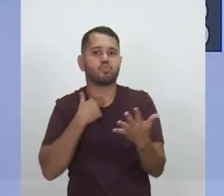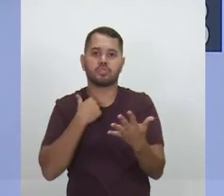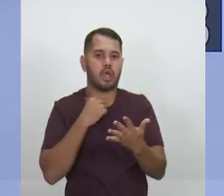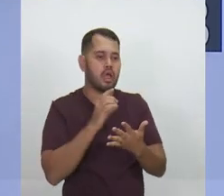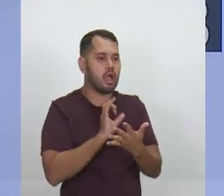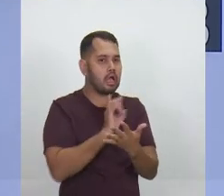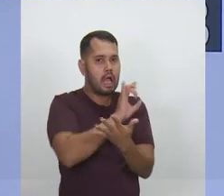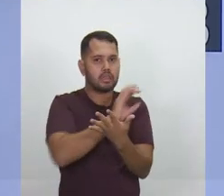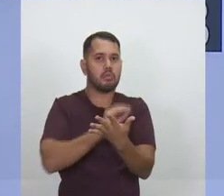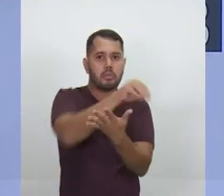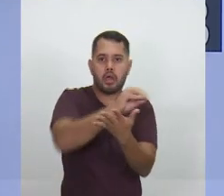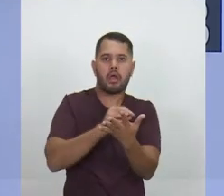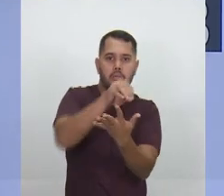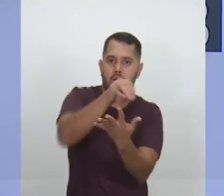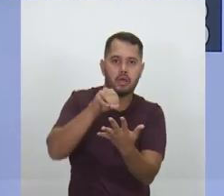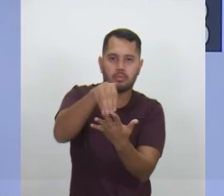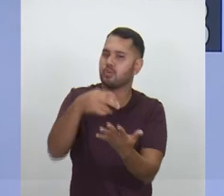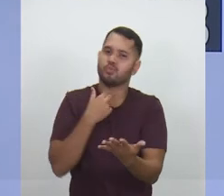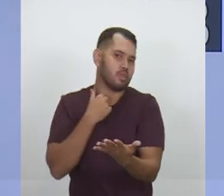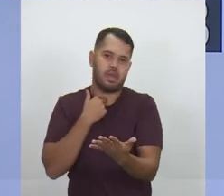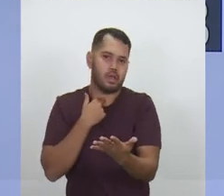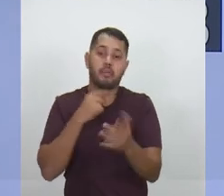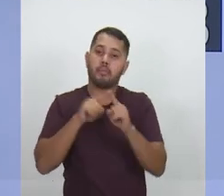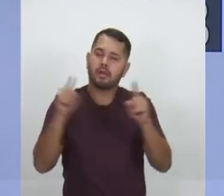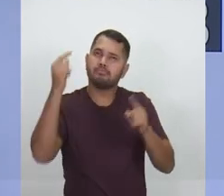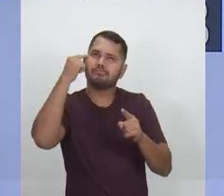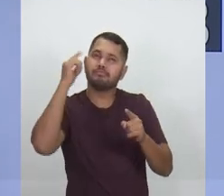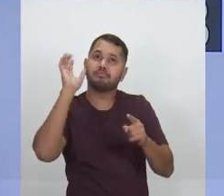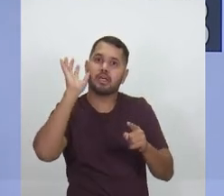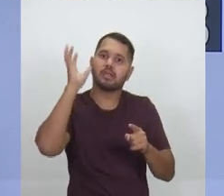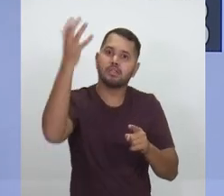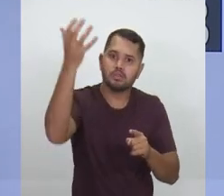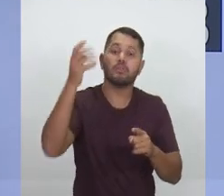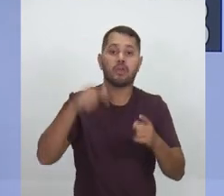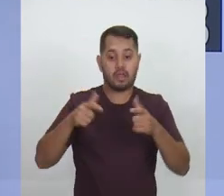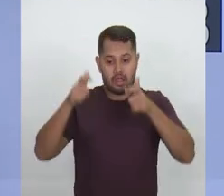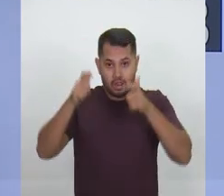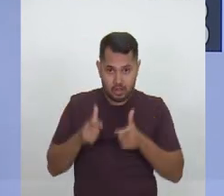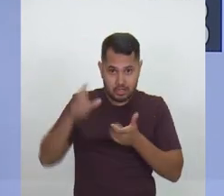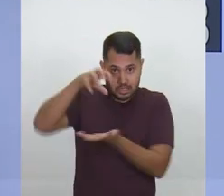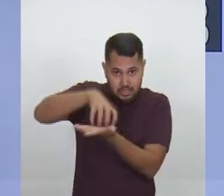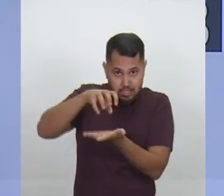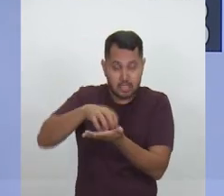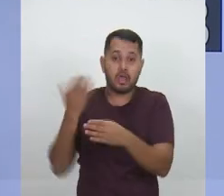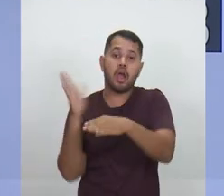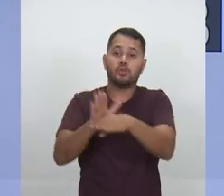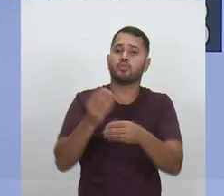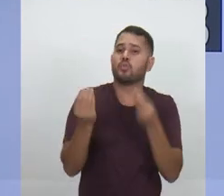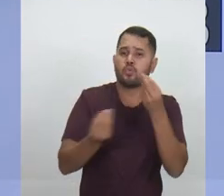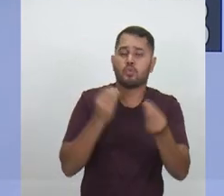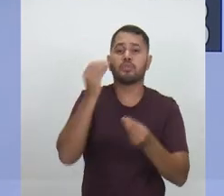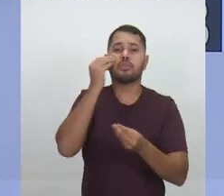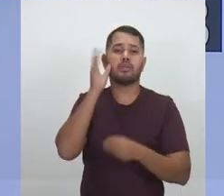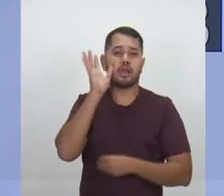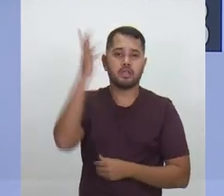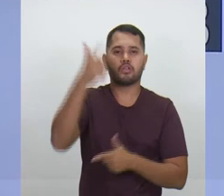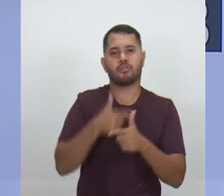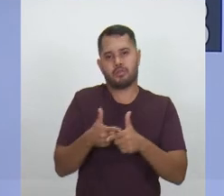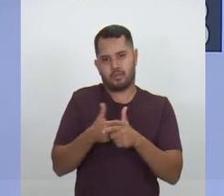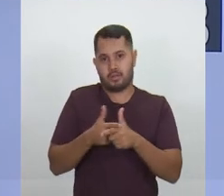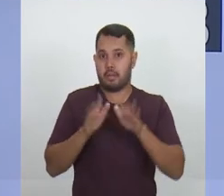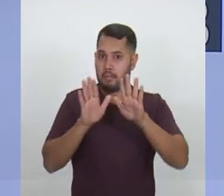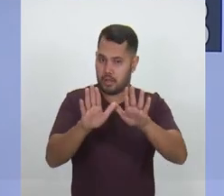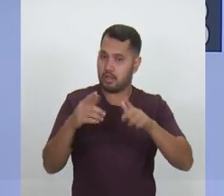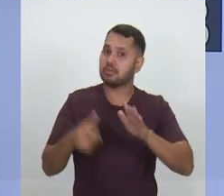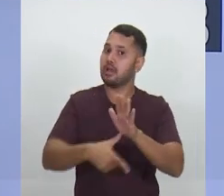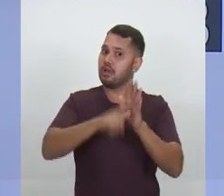especialista em todos os municípios. Mas nós temos que buscar a solução. E o centro de telemedicina vem no sentido de tentar resolver esses problemas. Mas